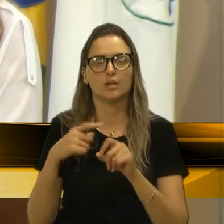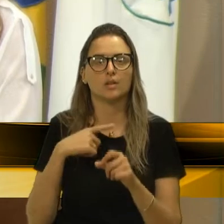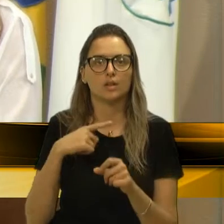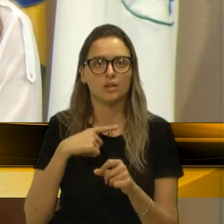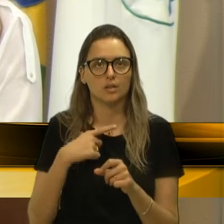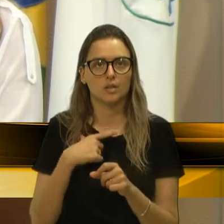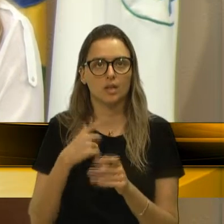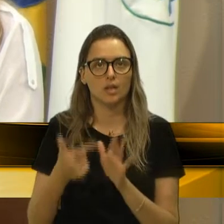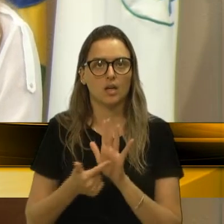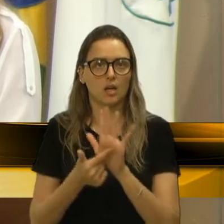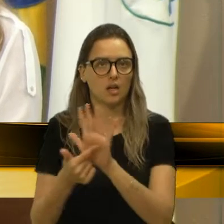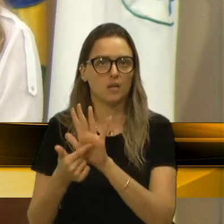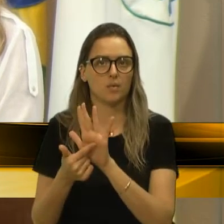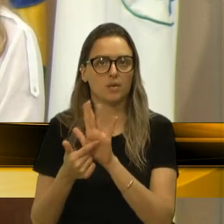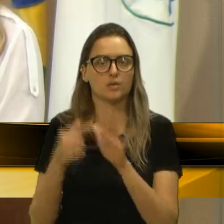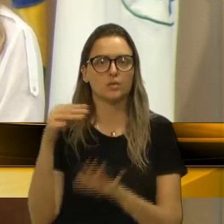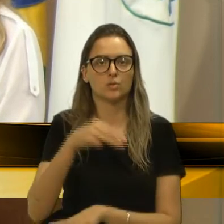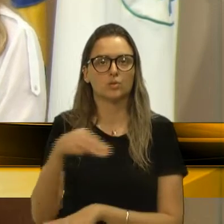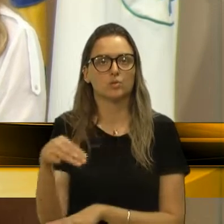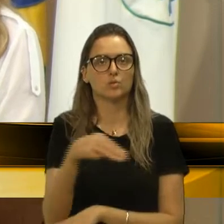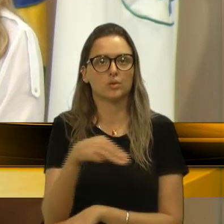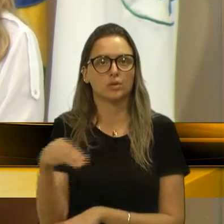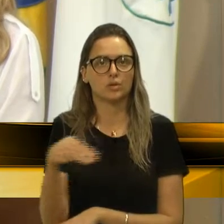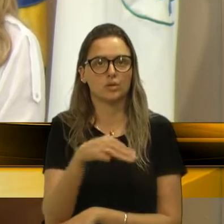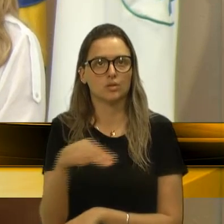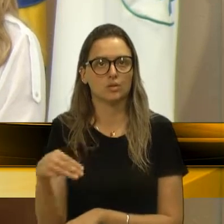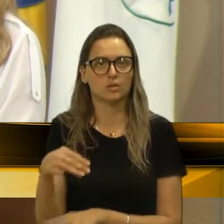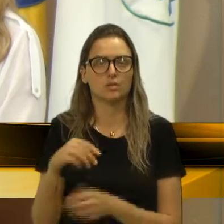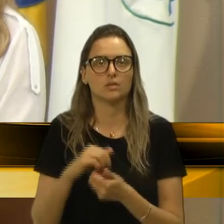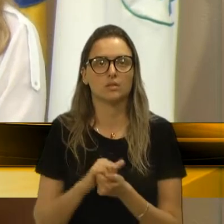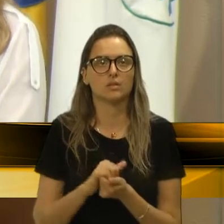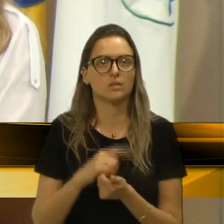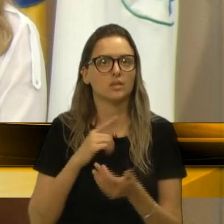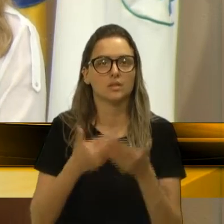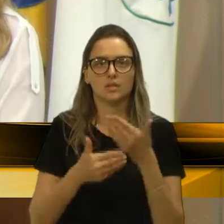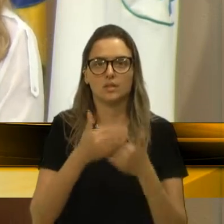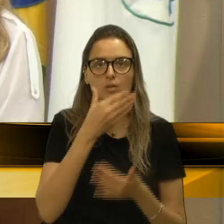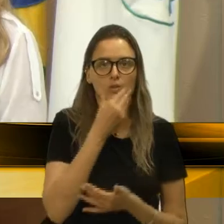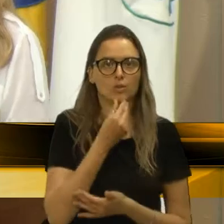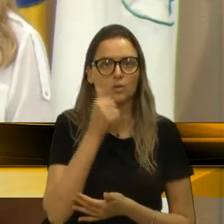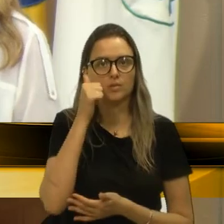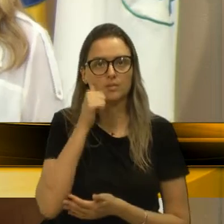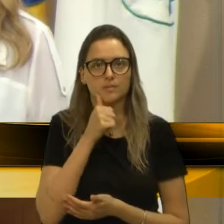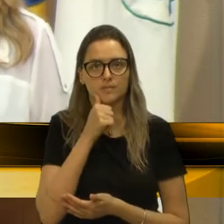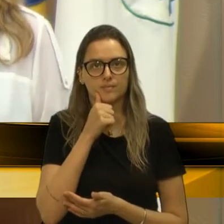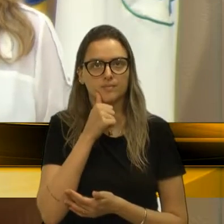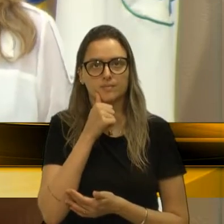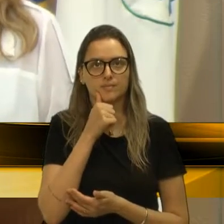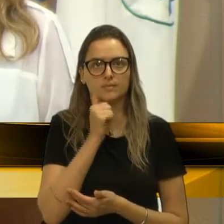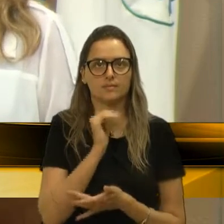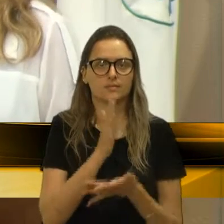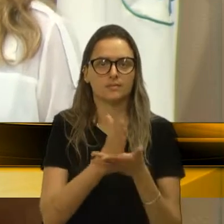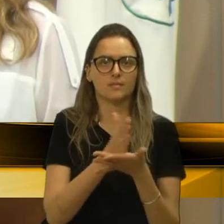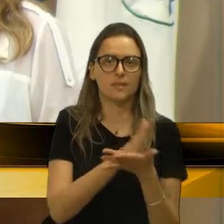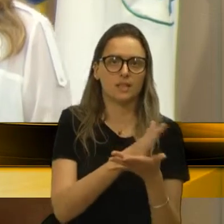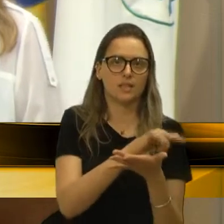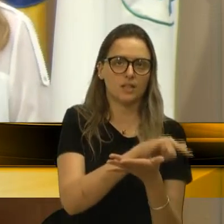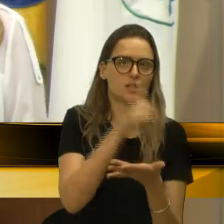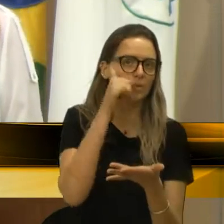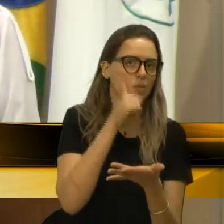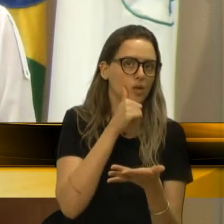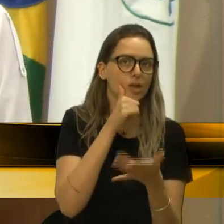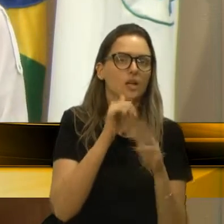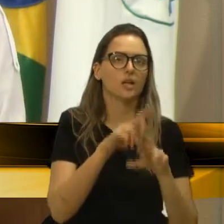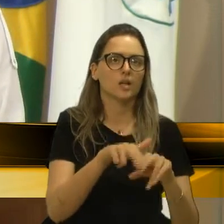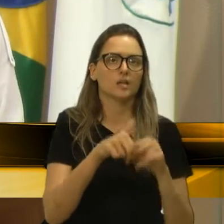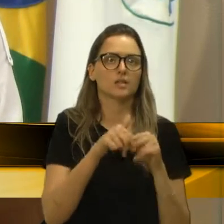então, dos monitores, que serão homens e mulheres. Foi destacado que metade é mulher, em função